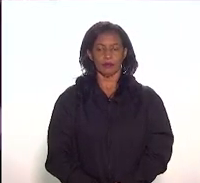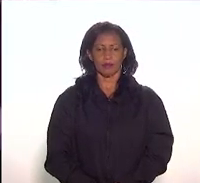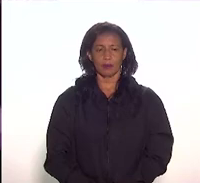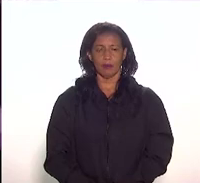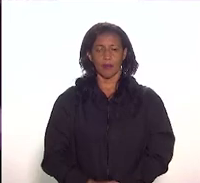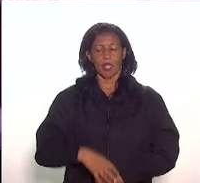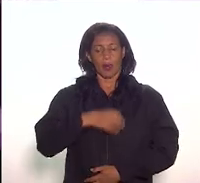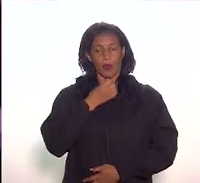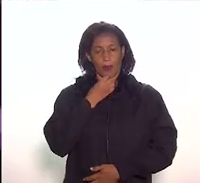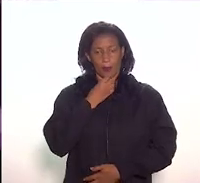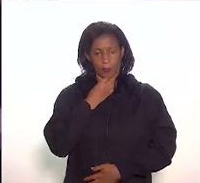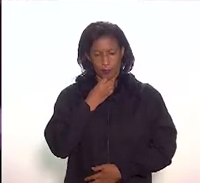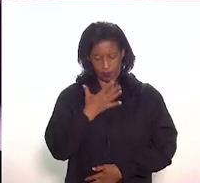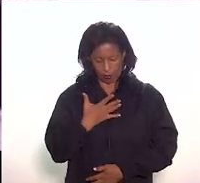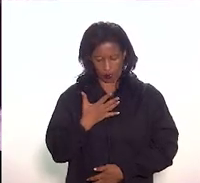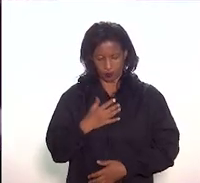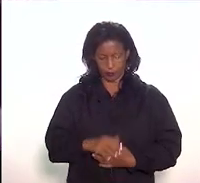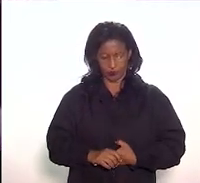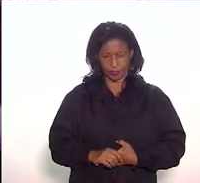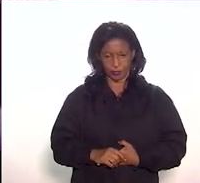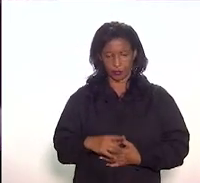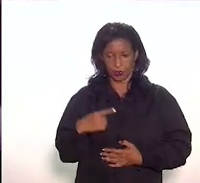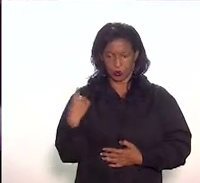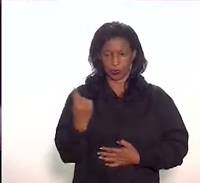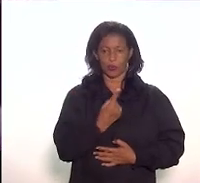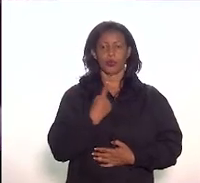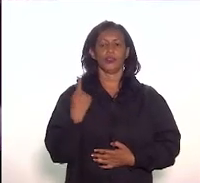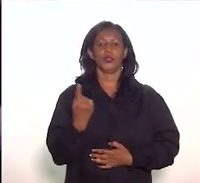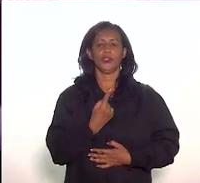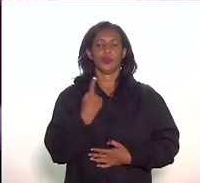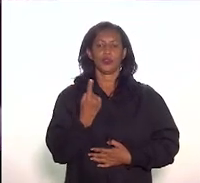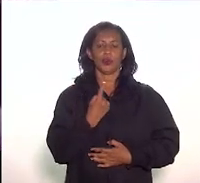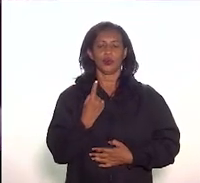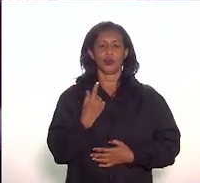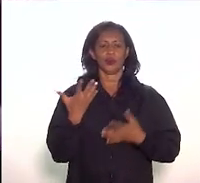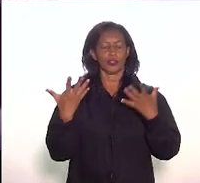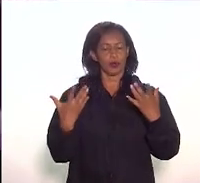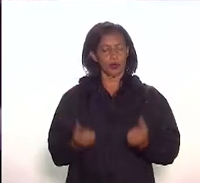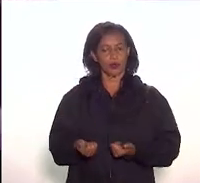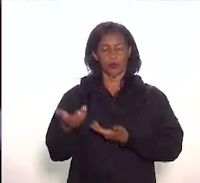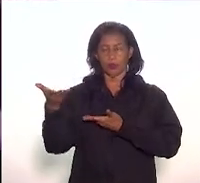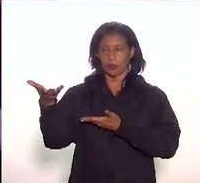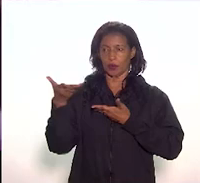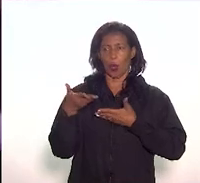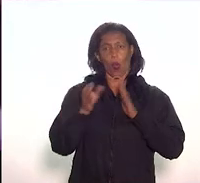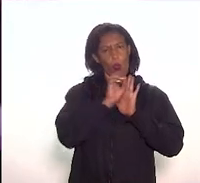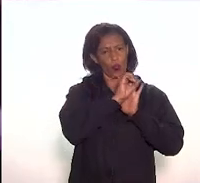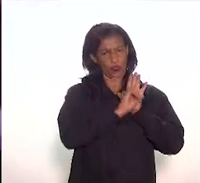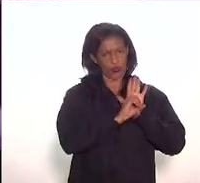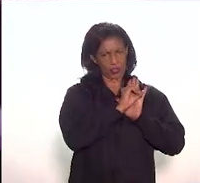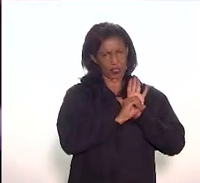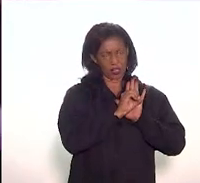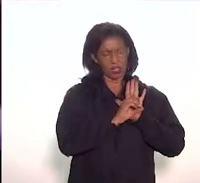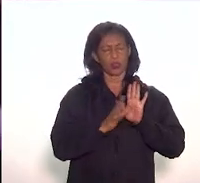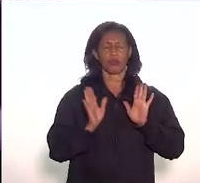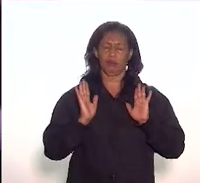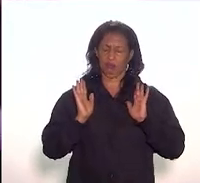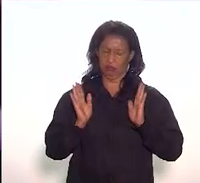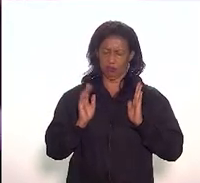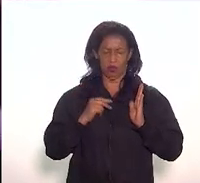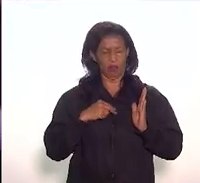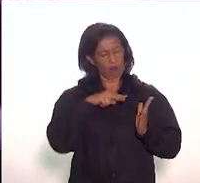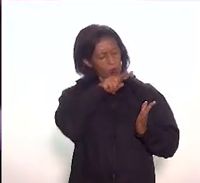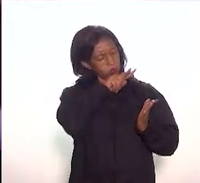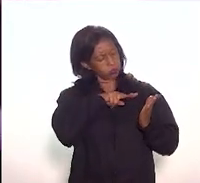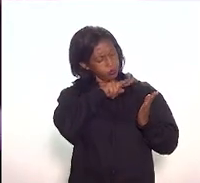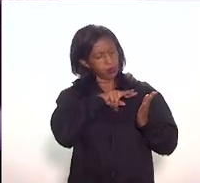que nós vamos receber o ofício, nós vamos analisar